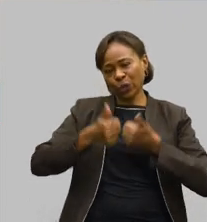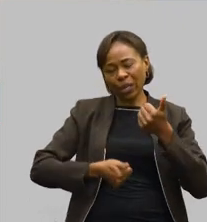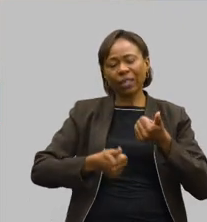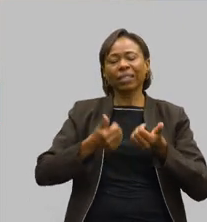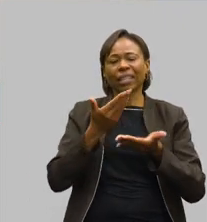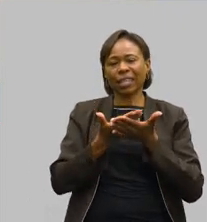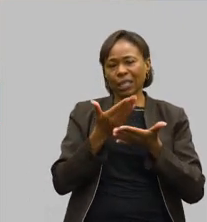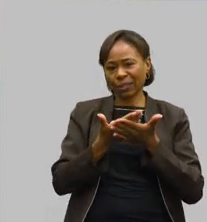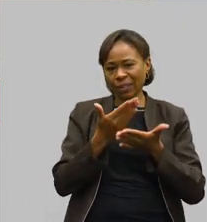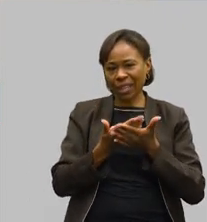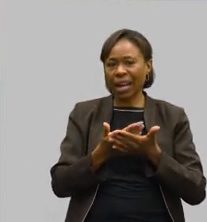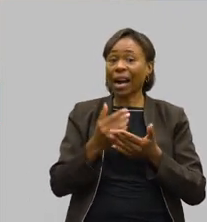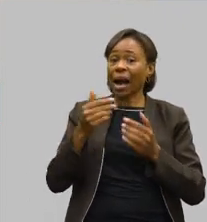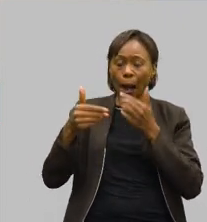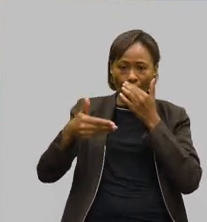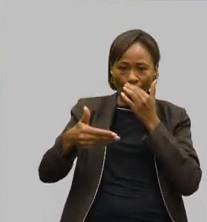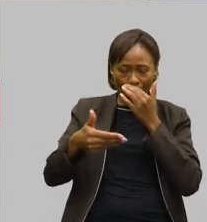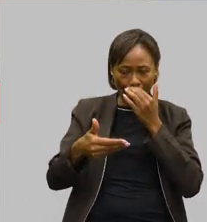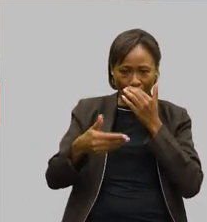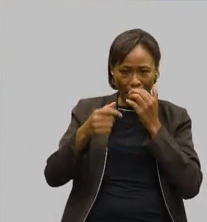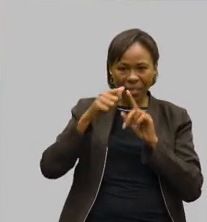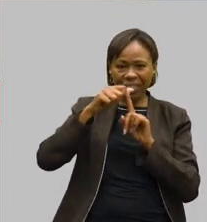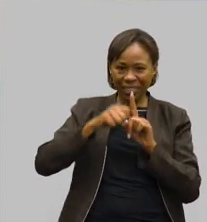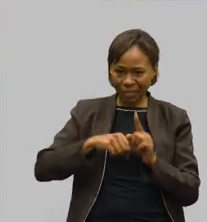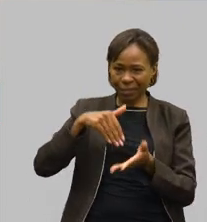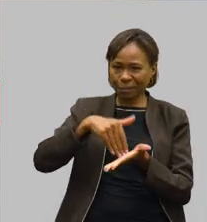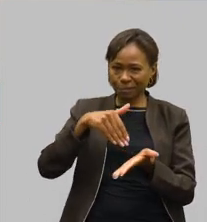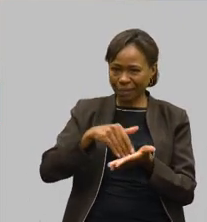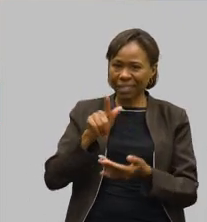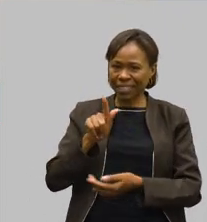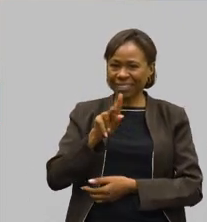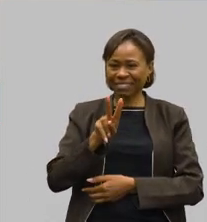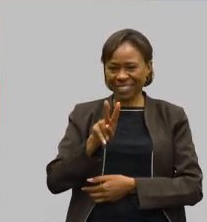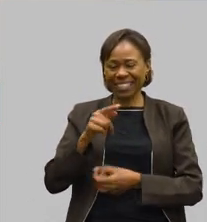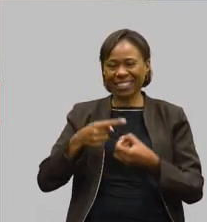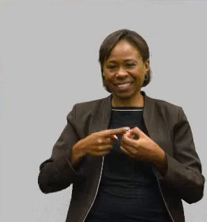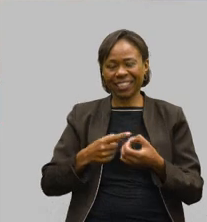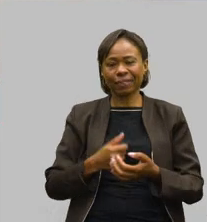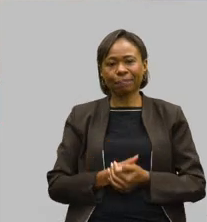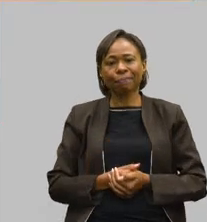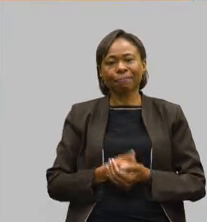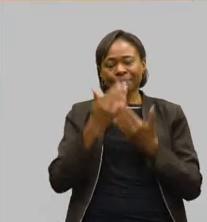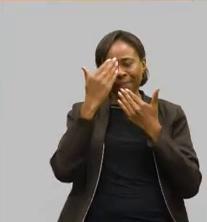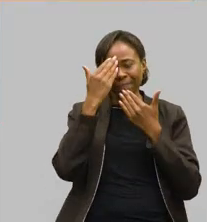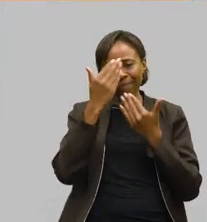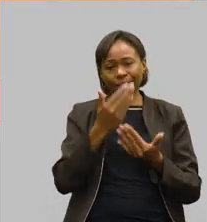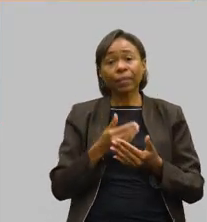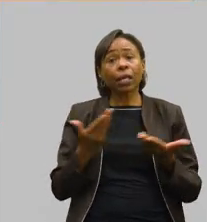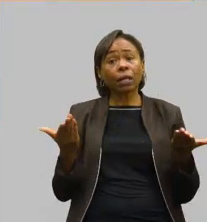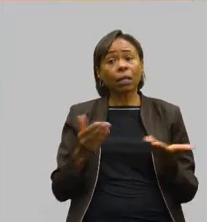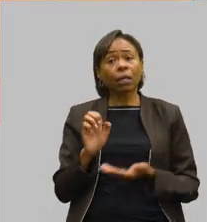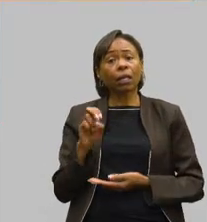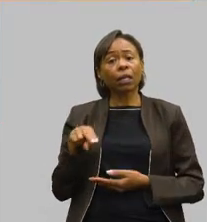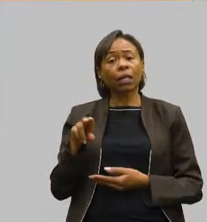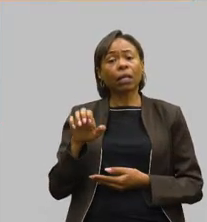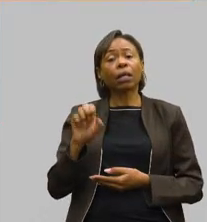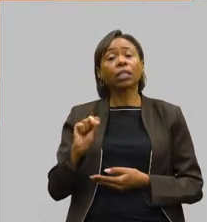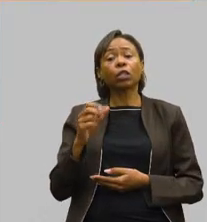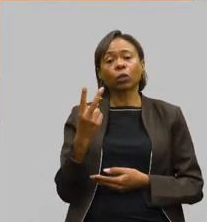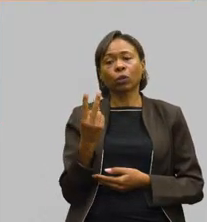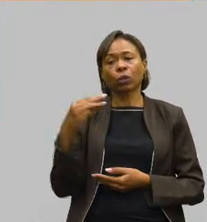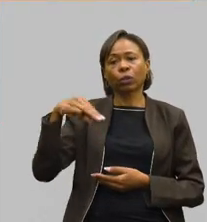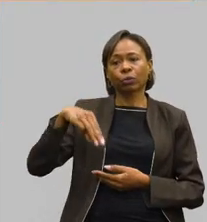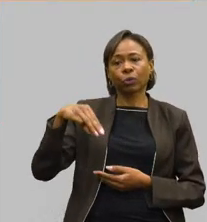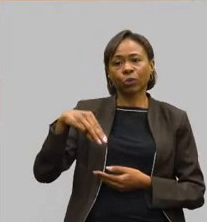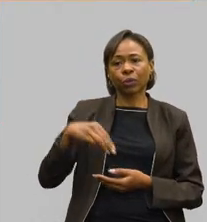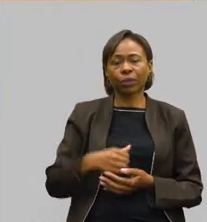alcançando a cidade governador Valadares. Muito obrigada. Obrigado, secretária. Deputado Enes Cândido, tem até dois minutos.